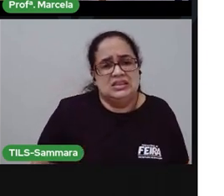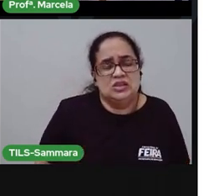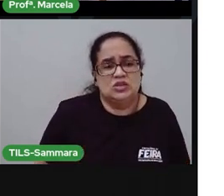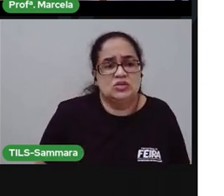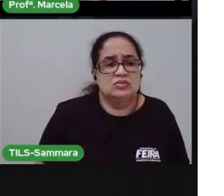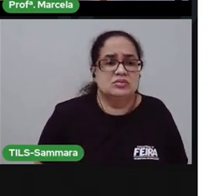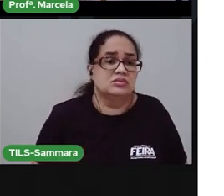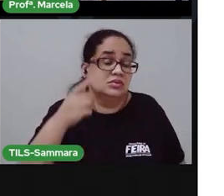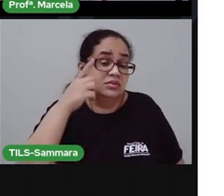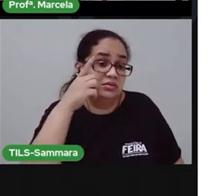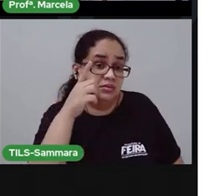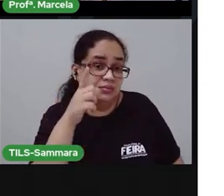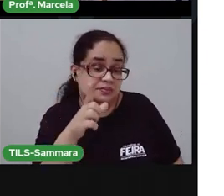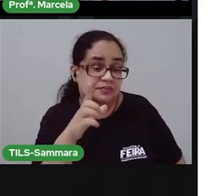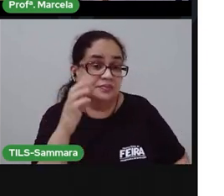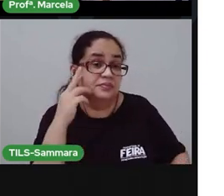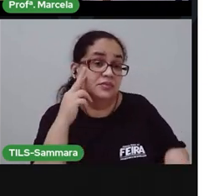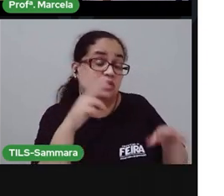muita atenção.